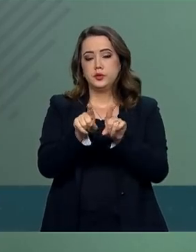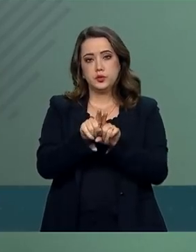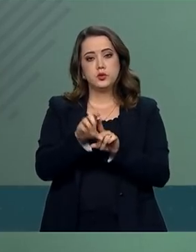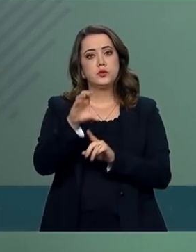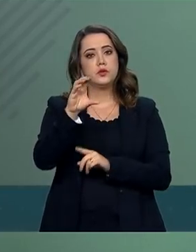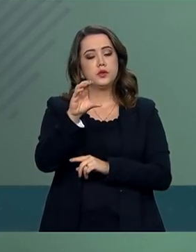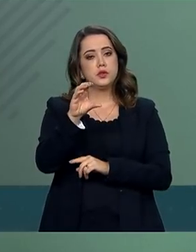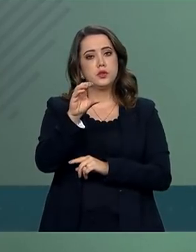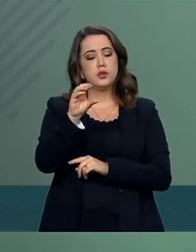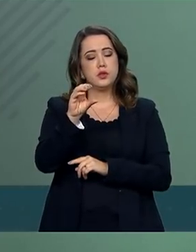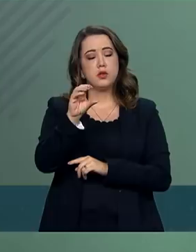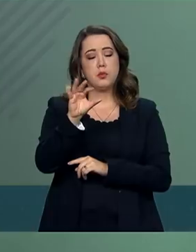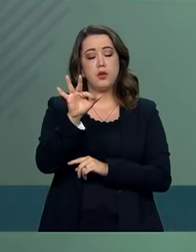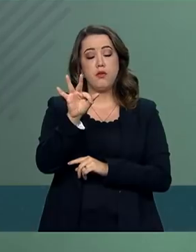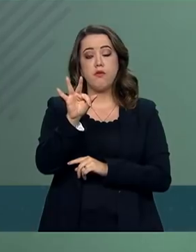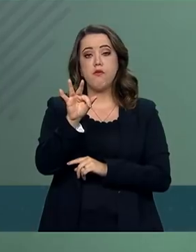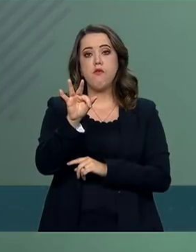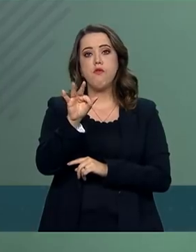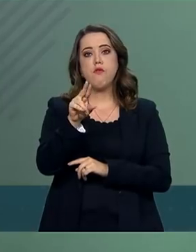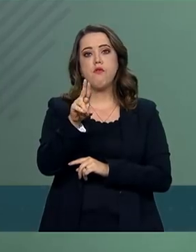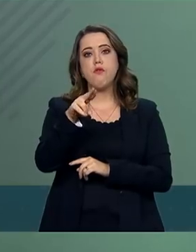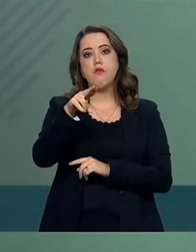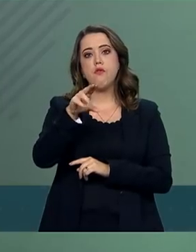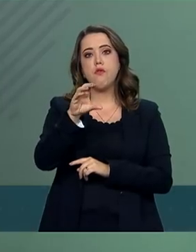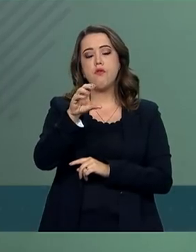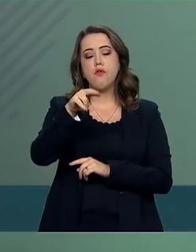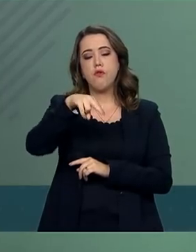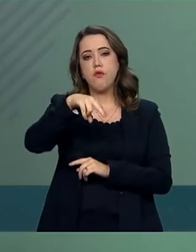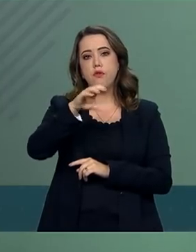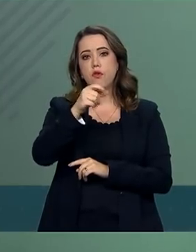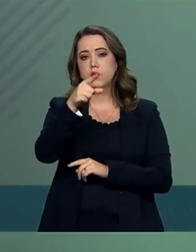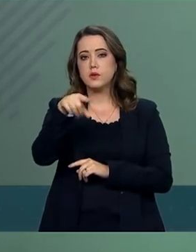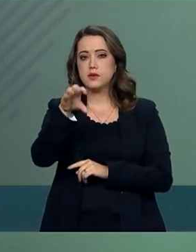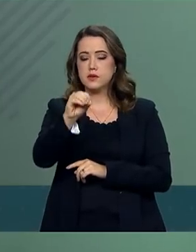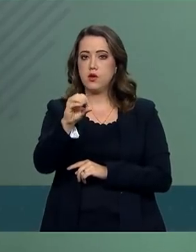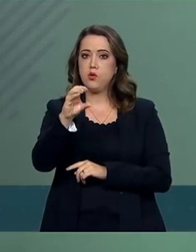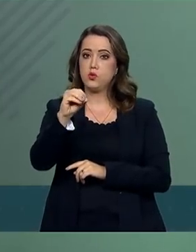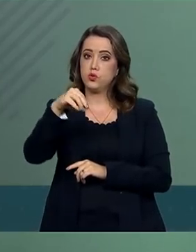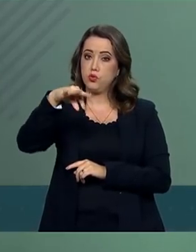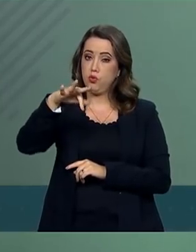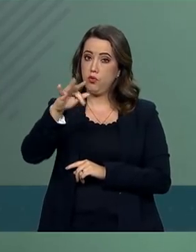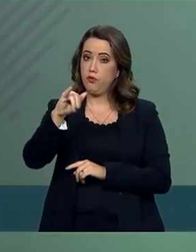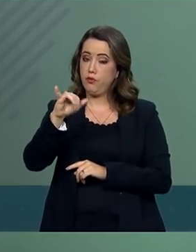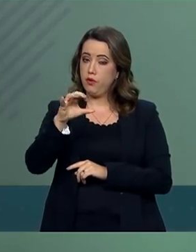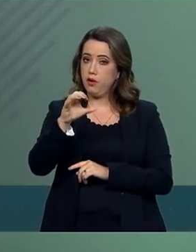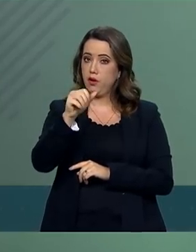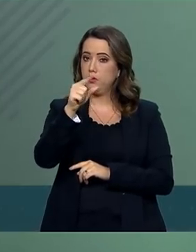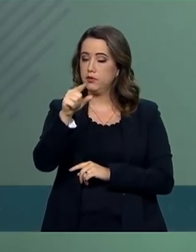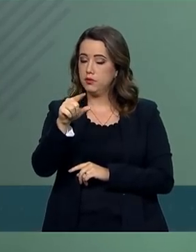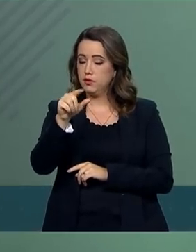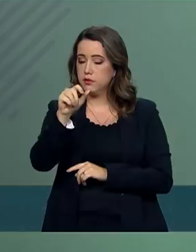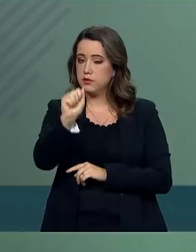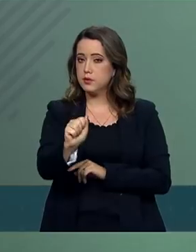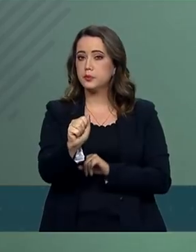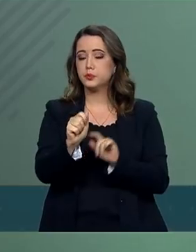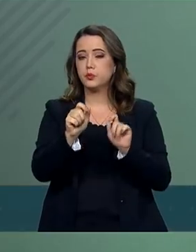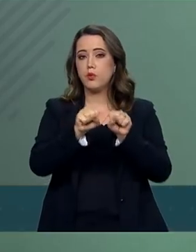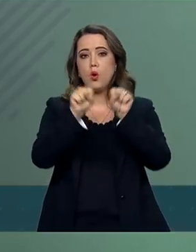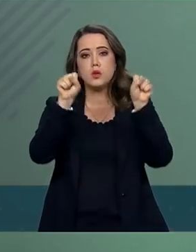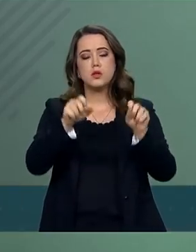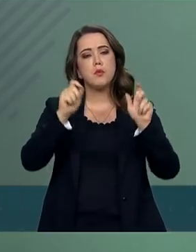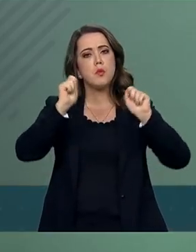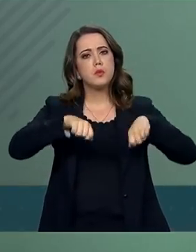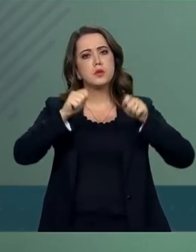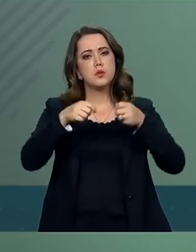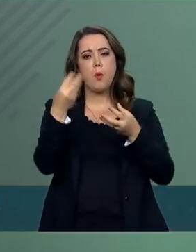de competência originária da Presidência da República. O sistema possibilita o